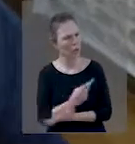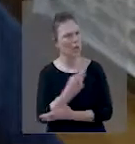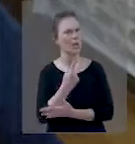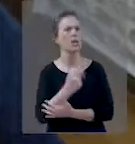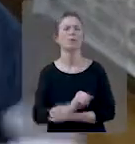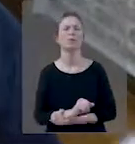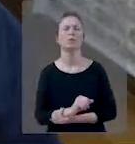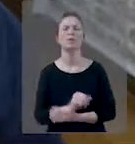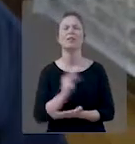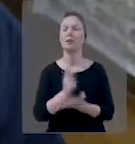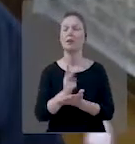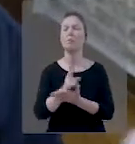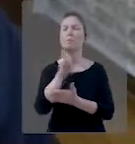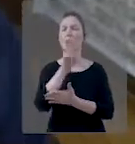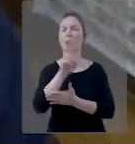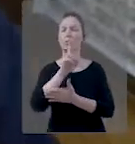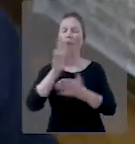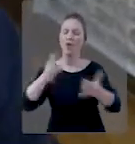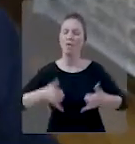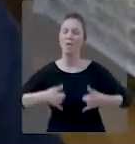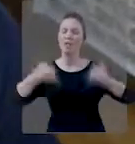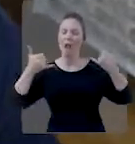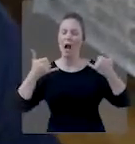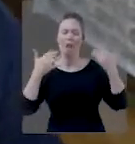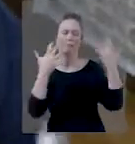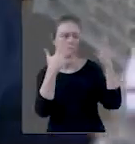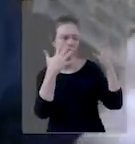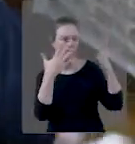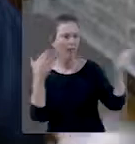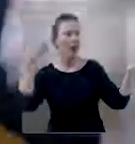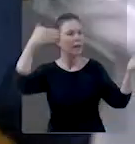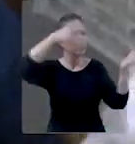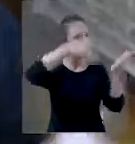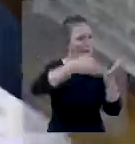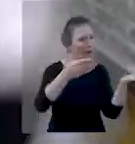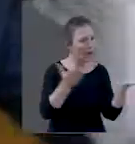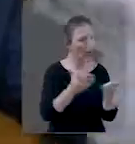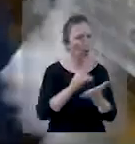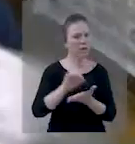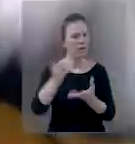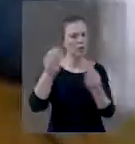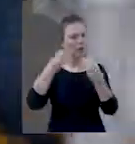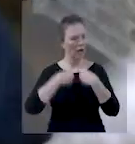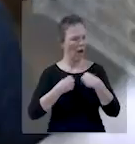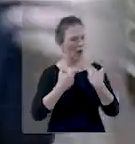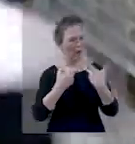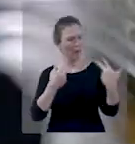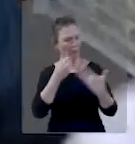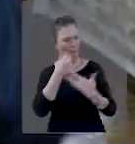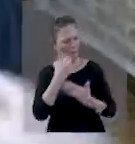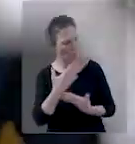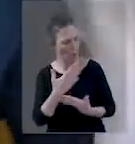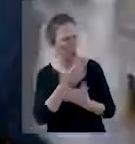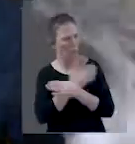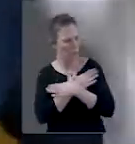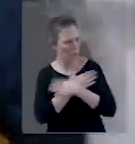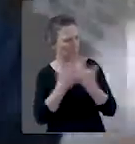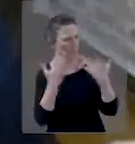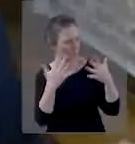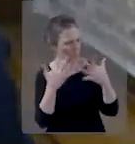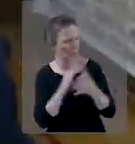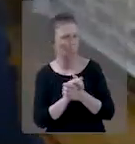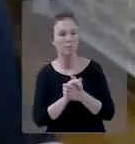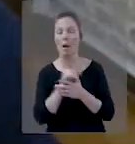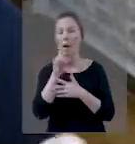bastante e isso eu citei em festa de aniversário Ebenezer até aqui, ó. Deus me deu quanta coisa boa. Hoje eu estou